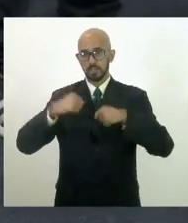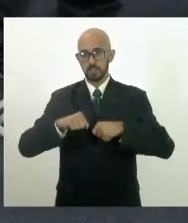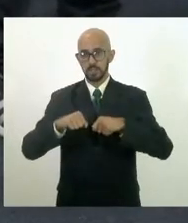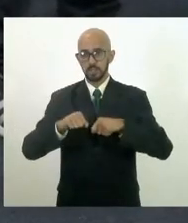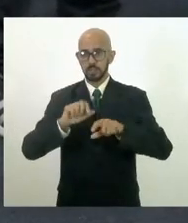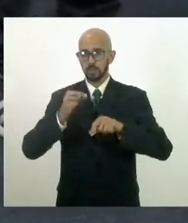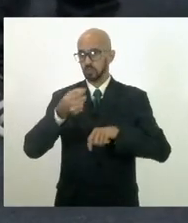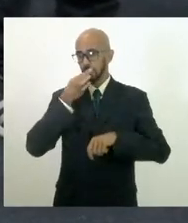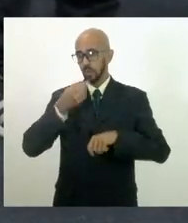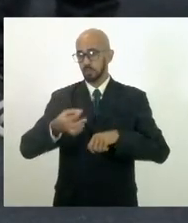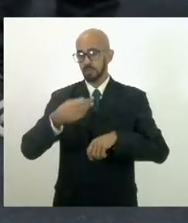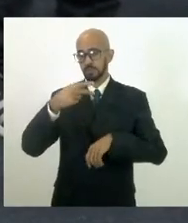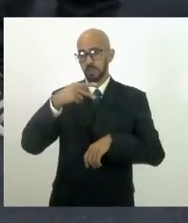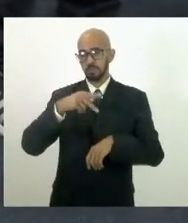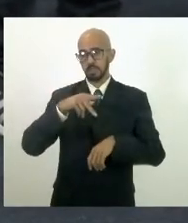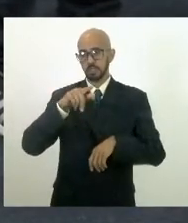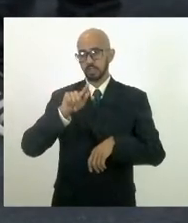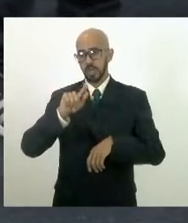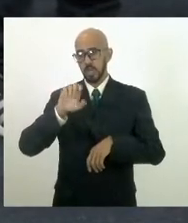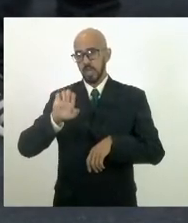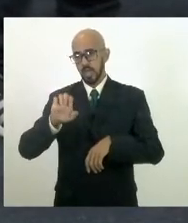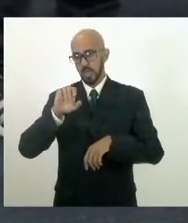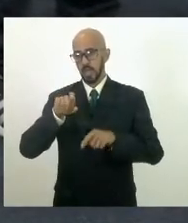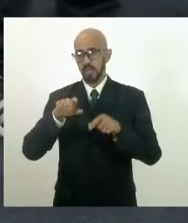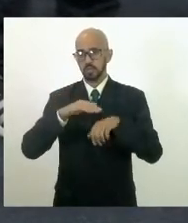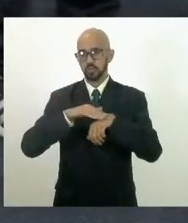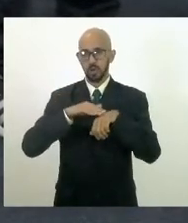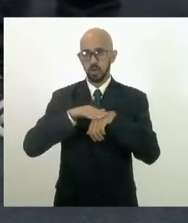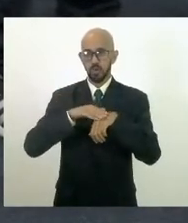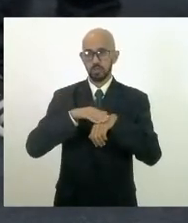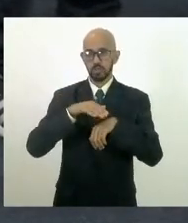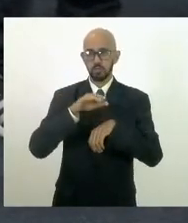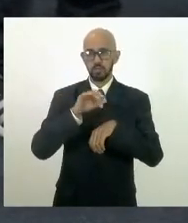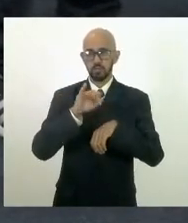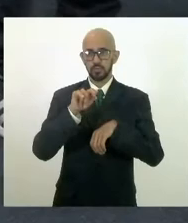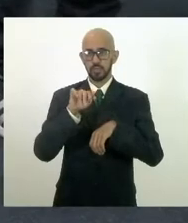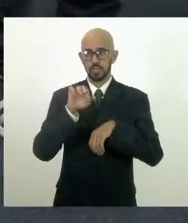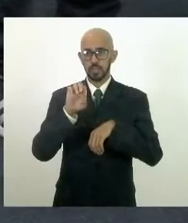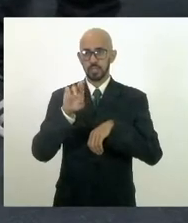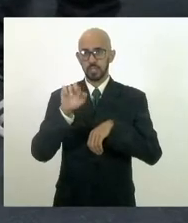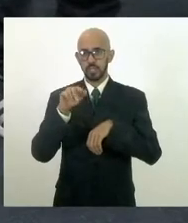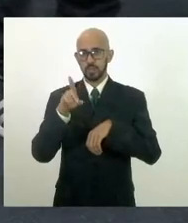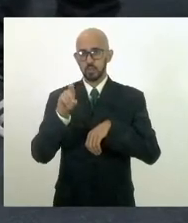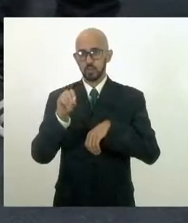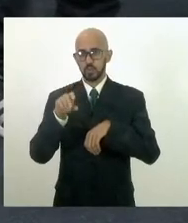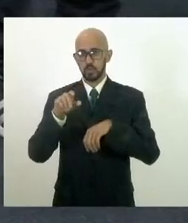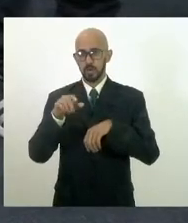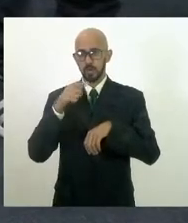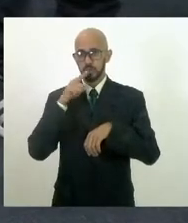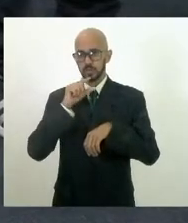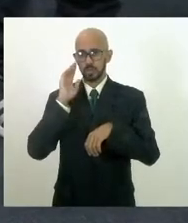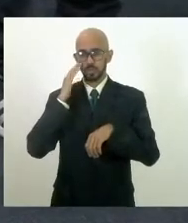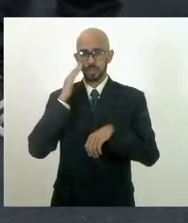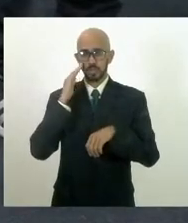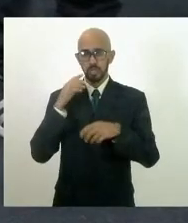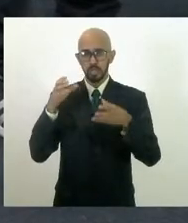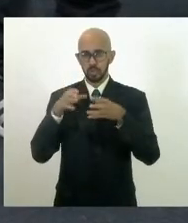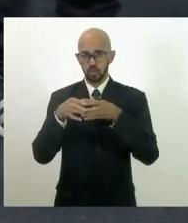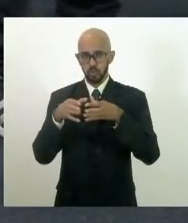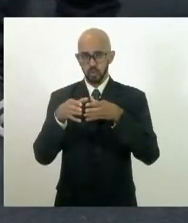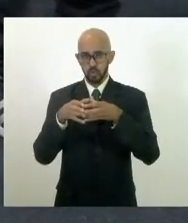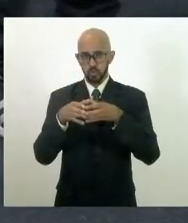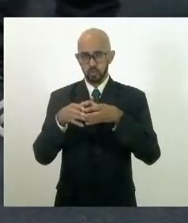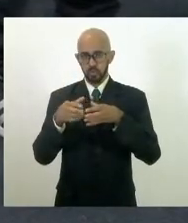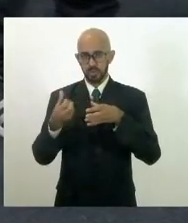parecer da PGE, de uma conversa com o Figueiredo, no entendimento de que esse grupo de